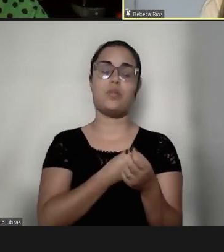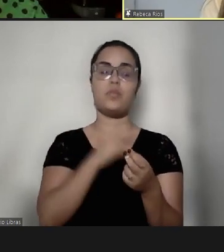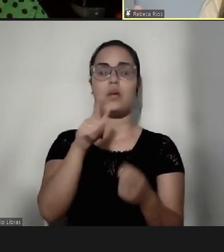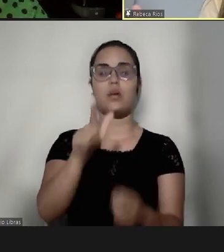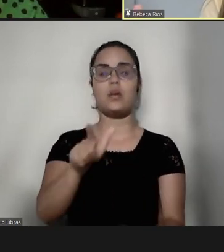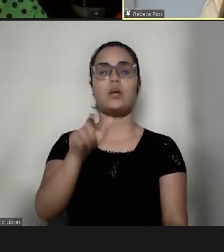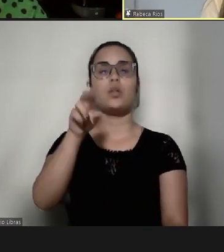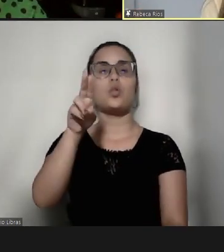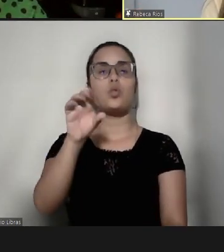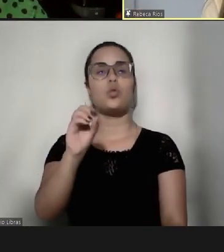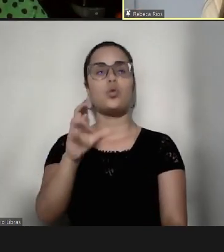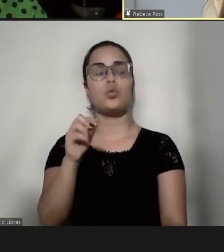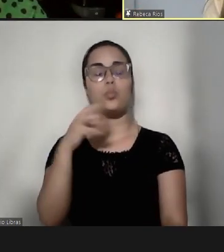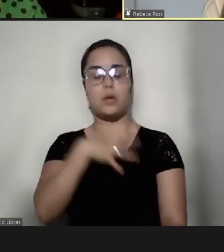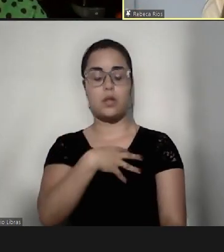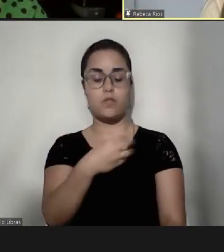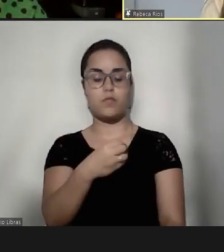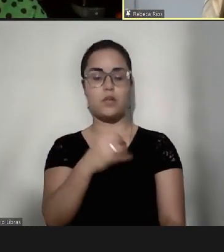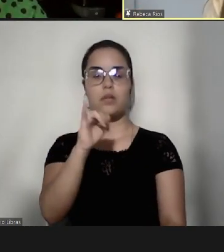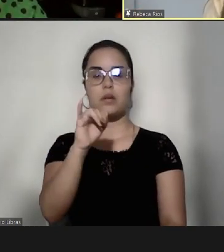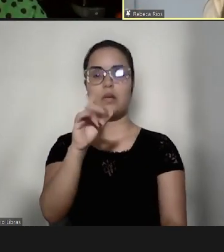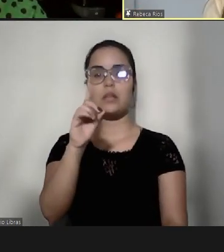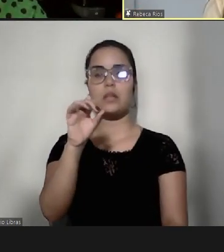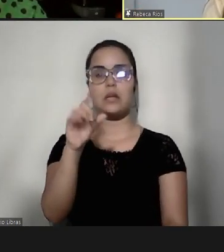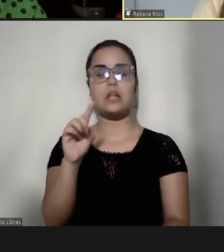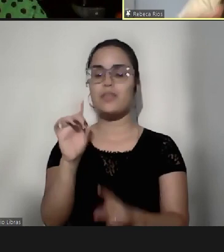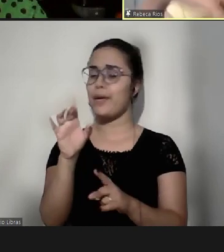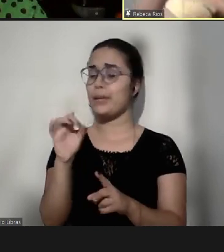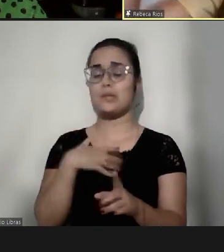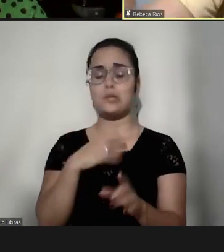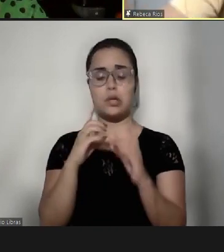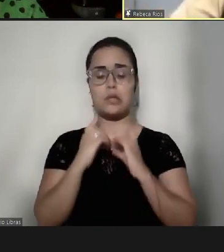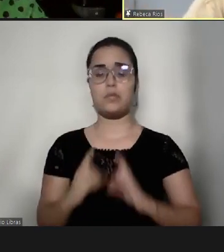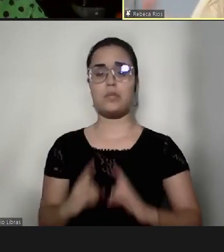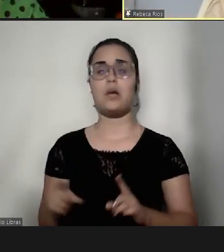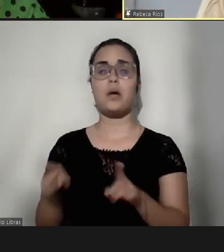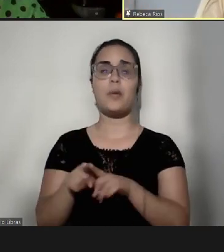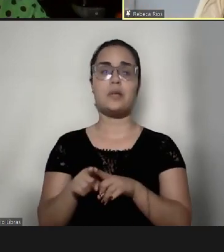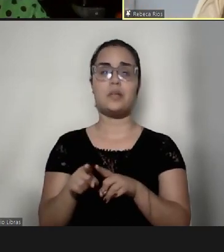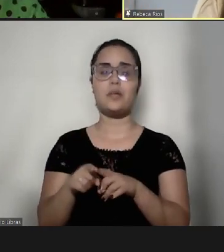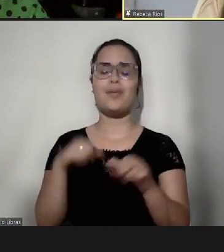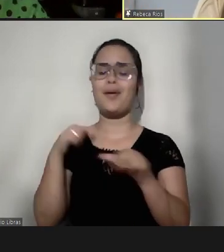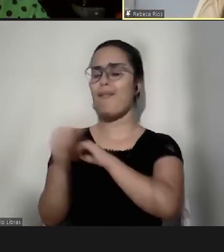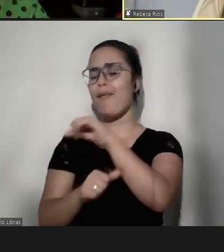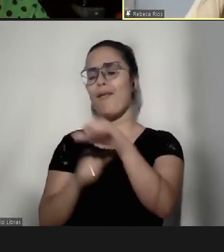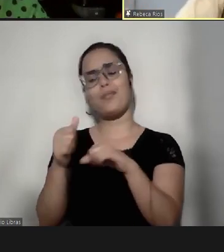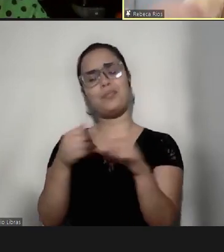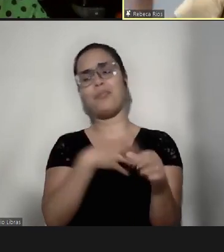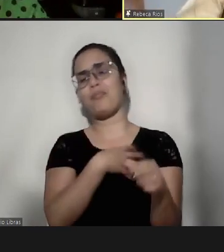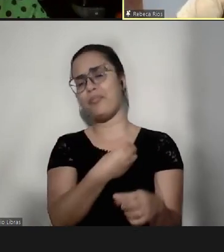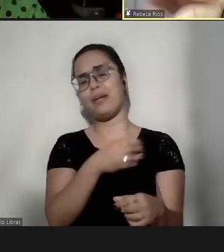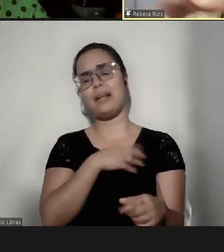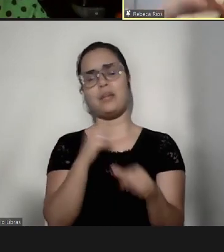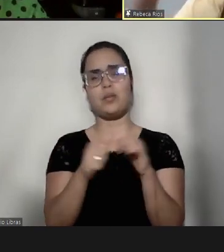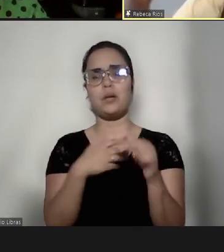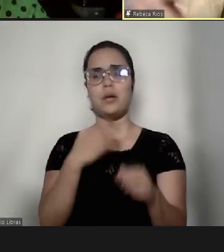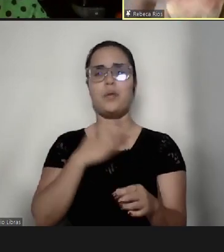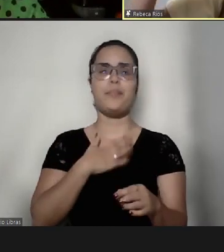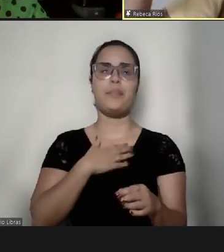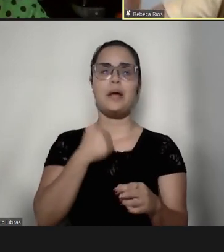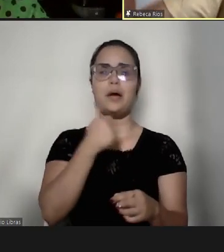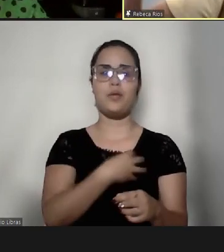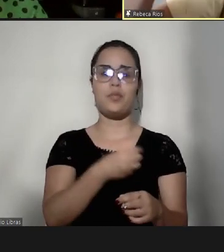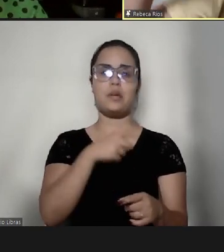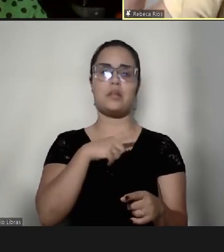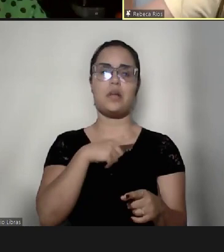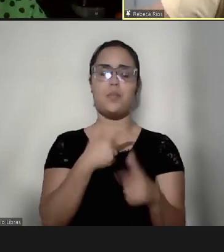filho idealizado, porque não só a questão da deficiência, a gente realiza um monte de coisa para o filho, ah, meu filho tem coisas físicas,